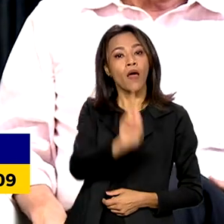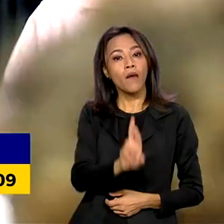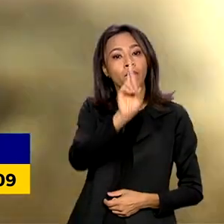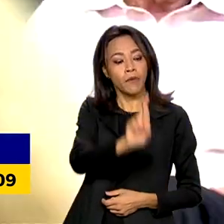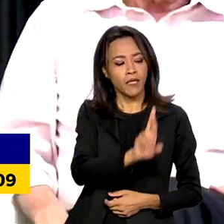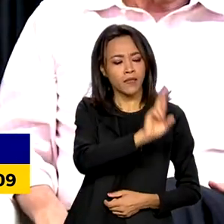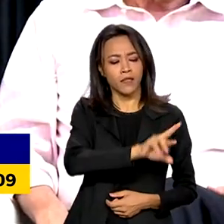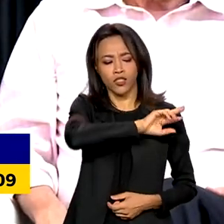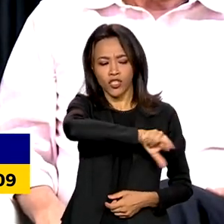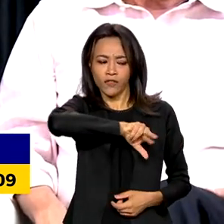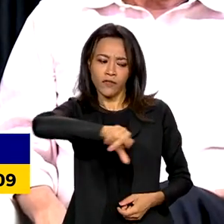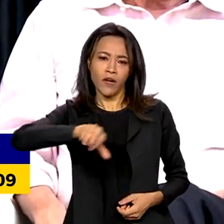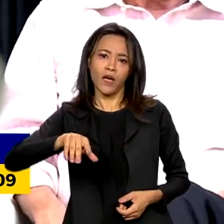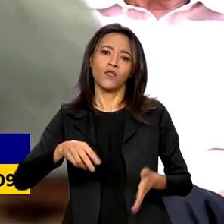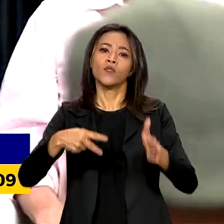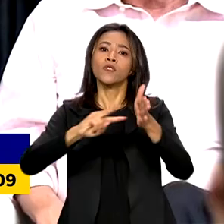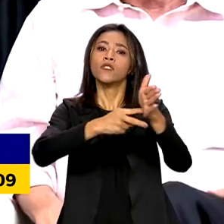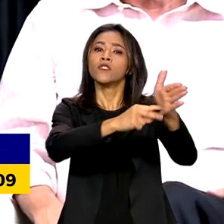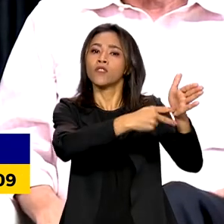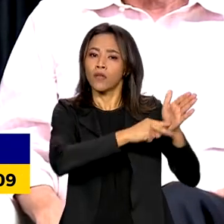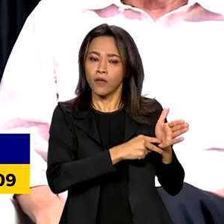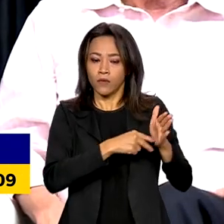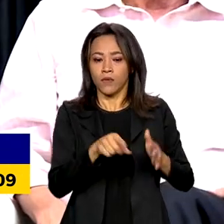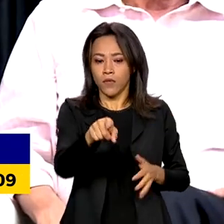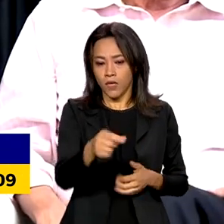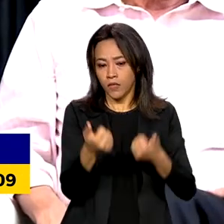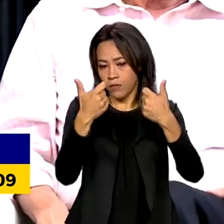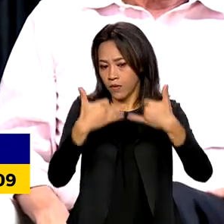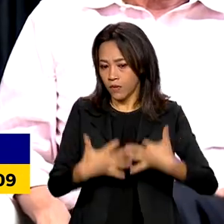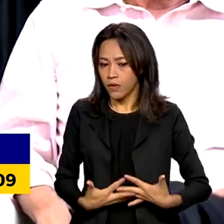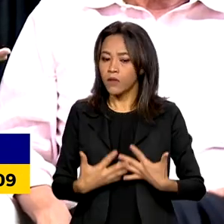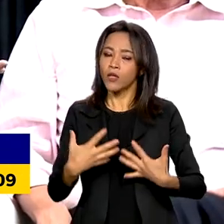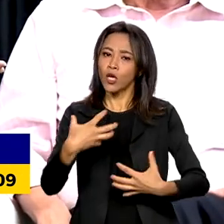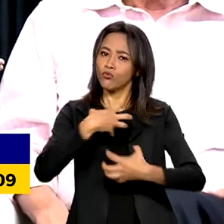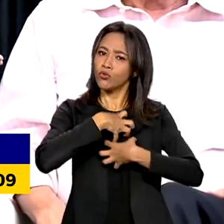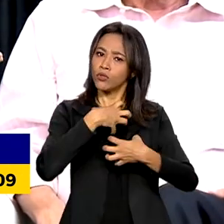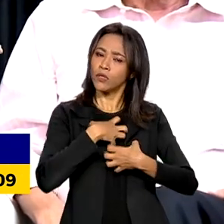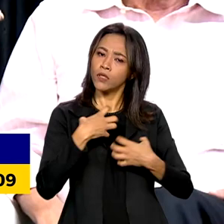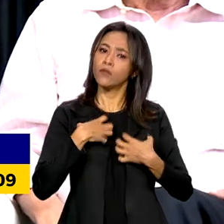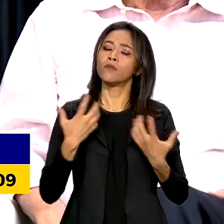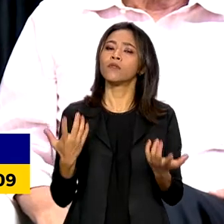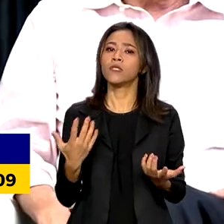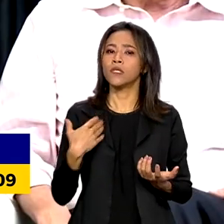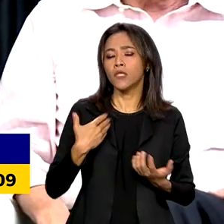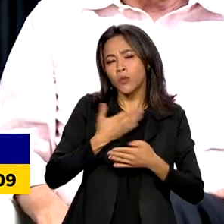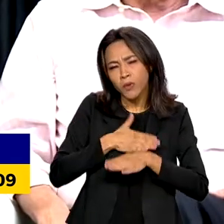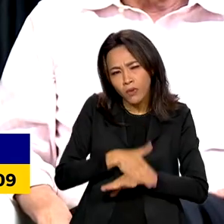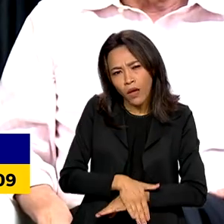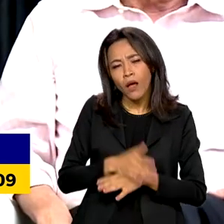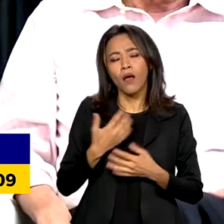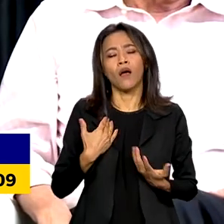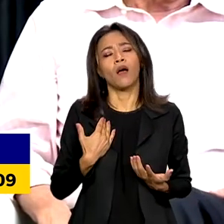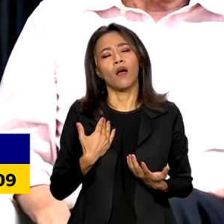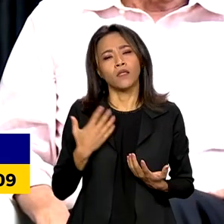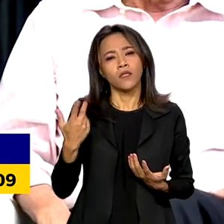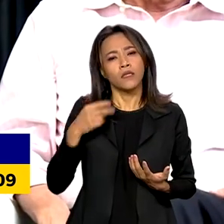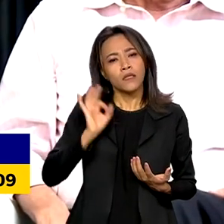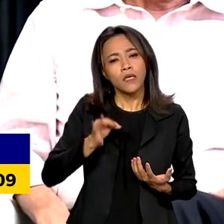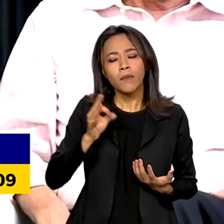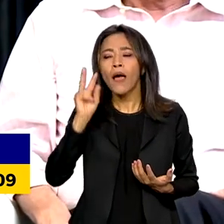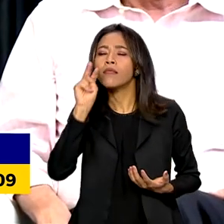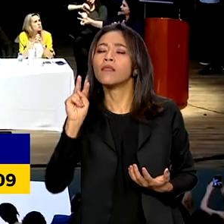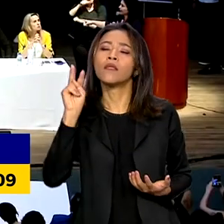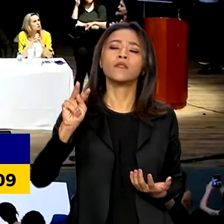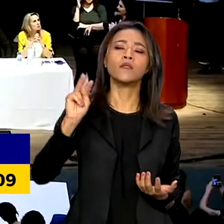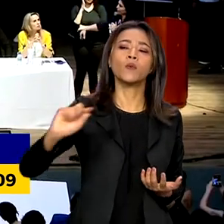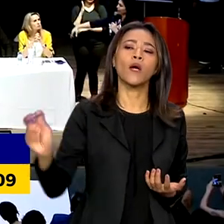diversos sindicatos. É um gesto de humildade, de construção do planejamento brasileiro, sempre em atenção ao que a sociedade